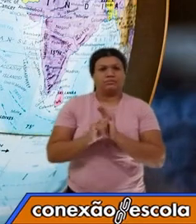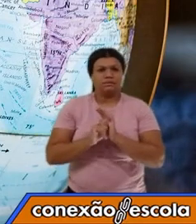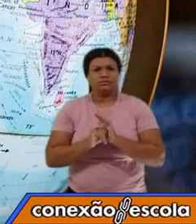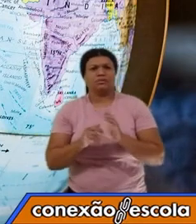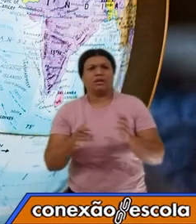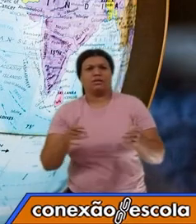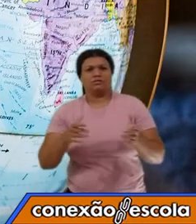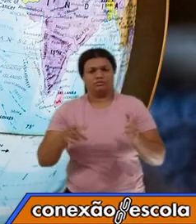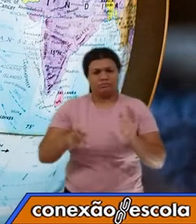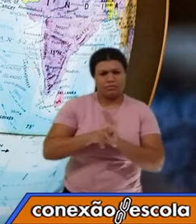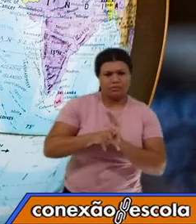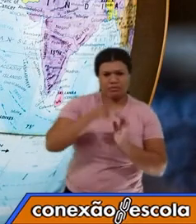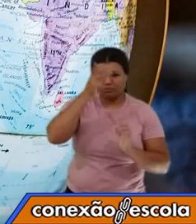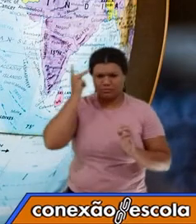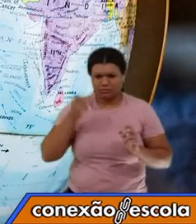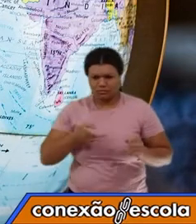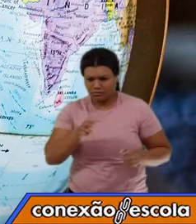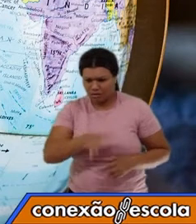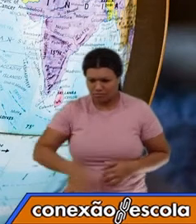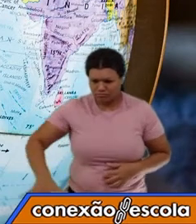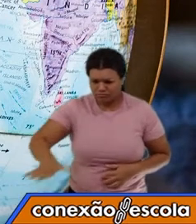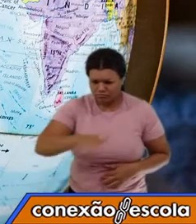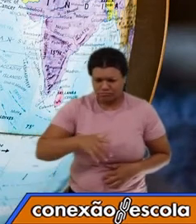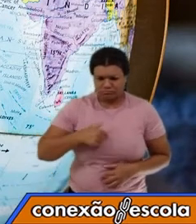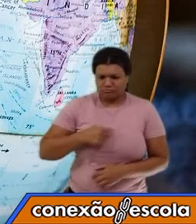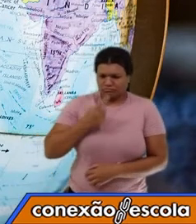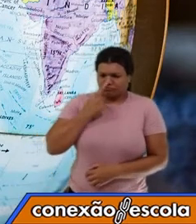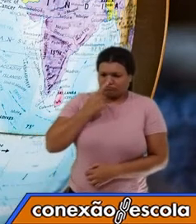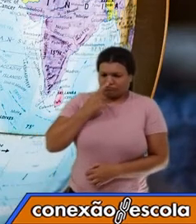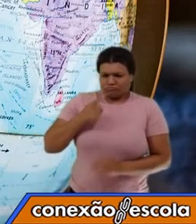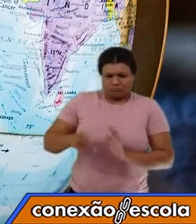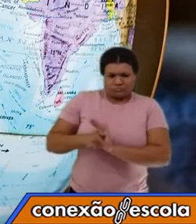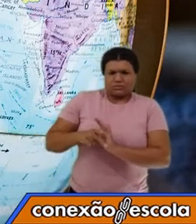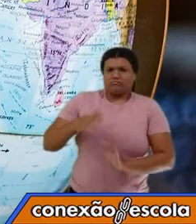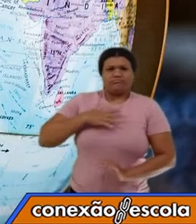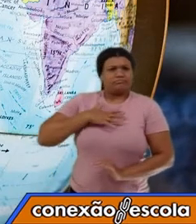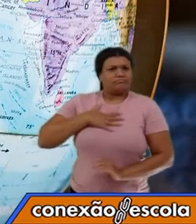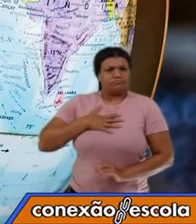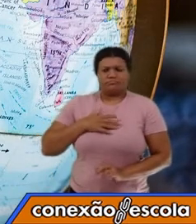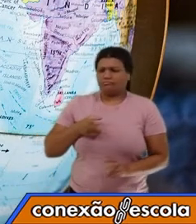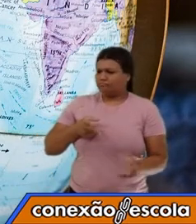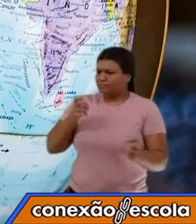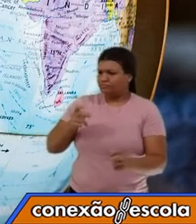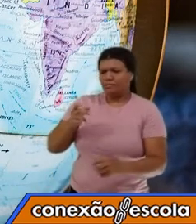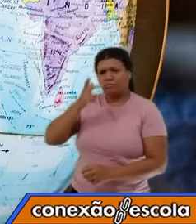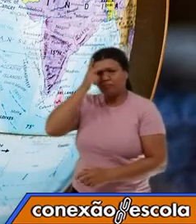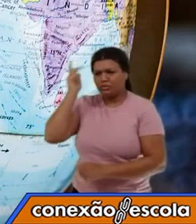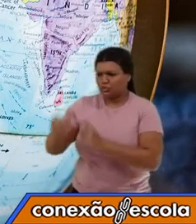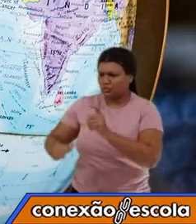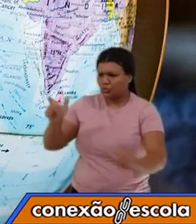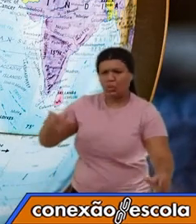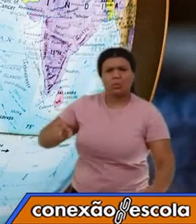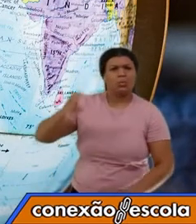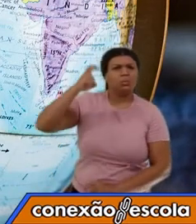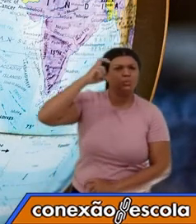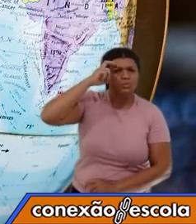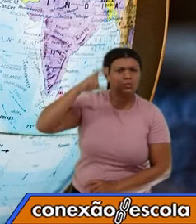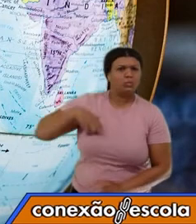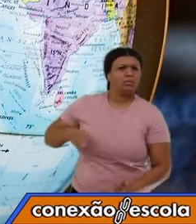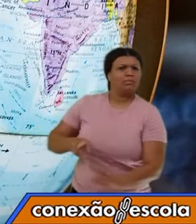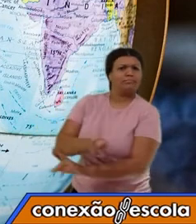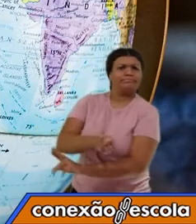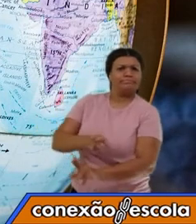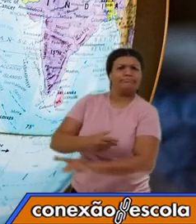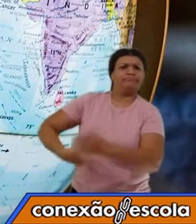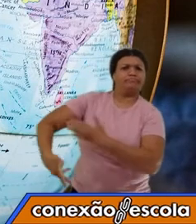lugar onde você se identifica com as coisas, com as pessoas, com a cultura daquele lugar, isso